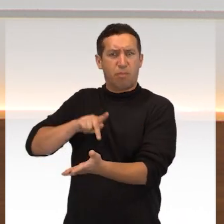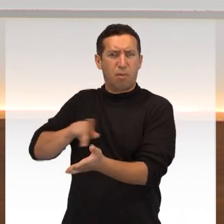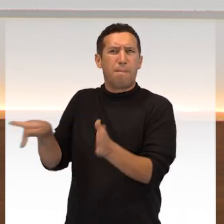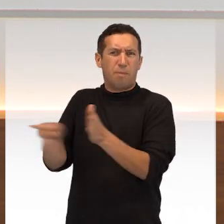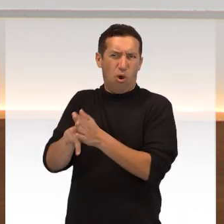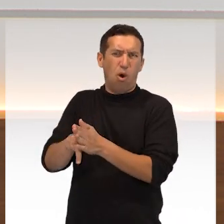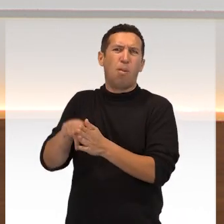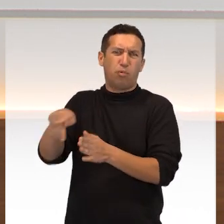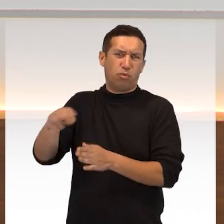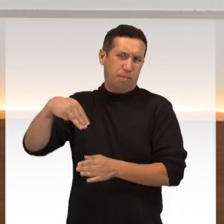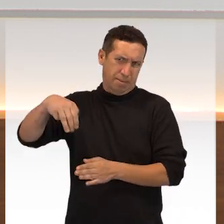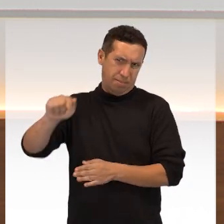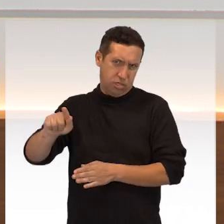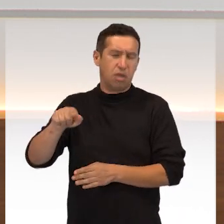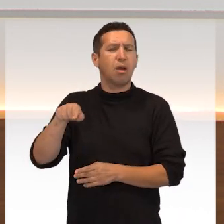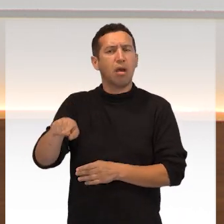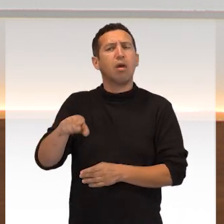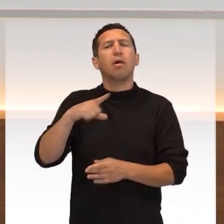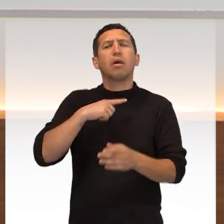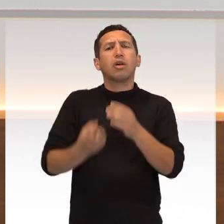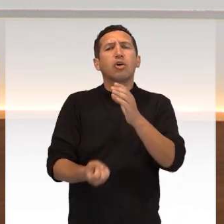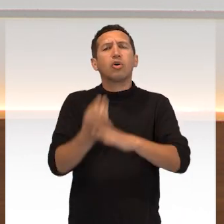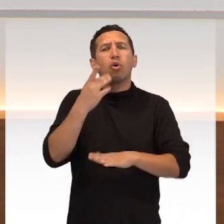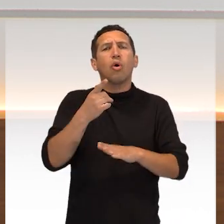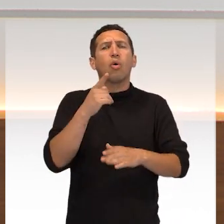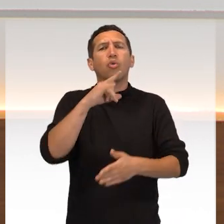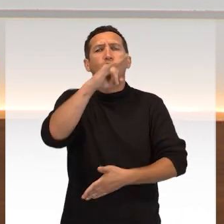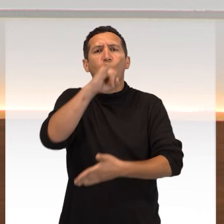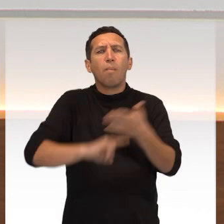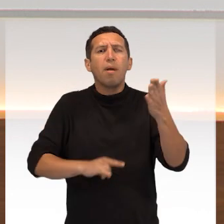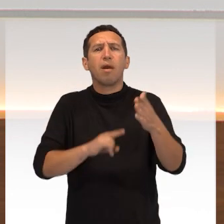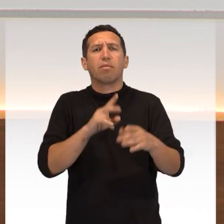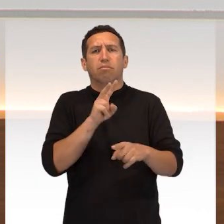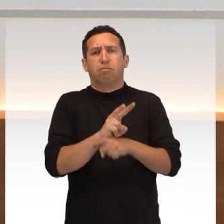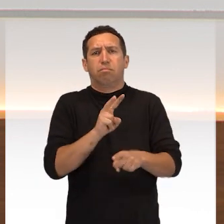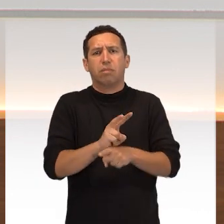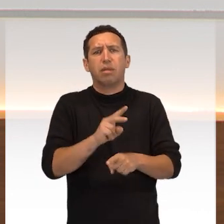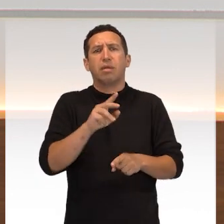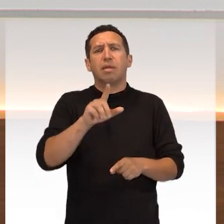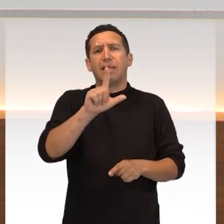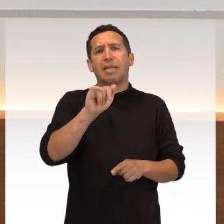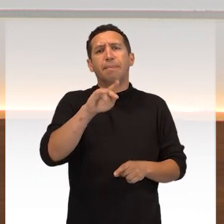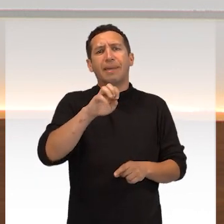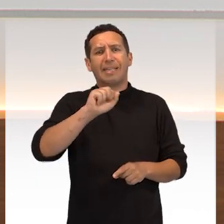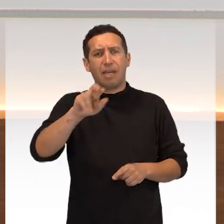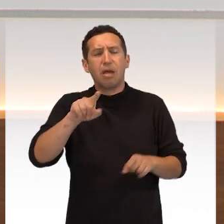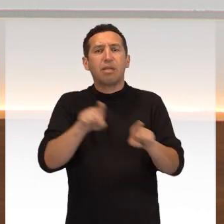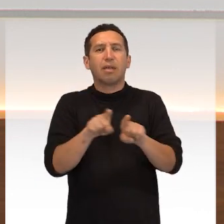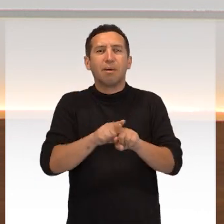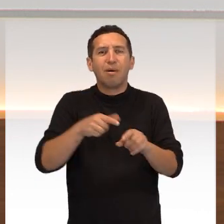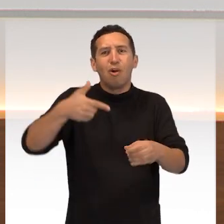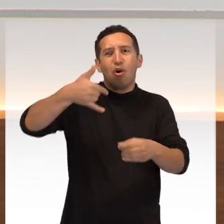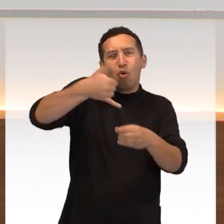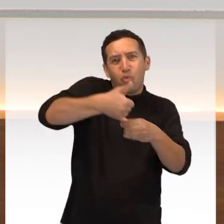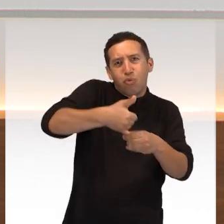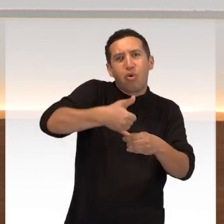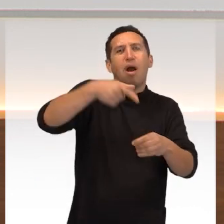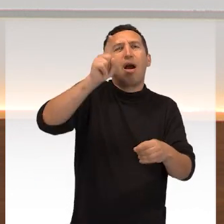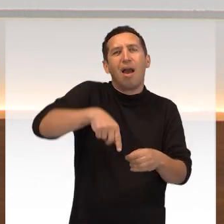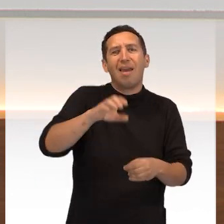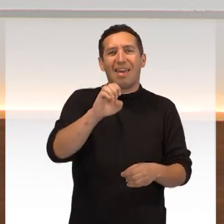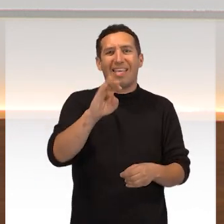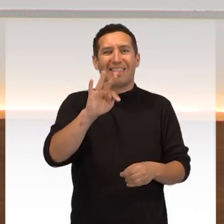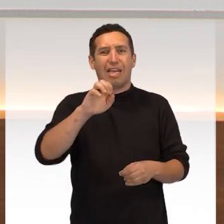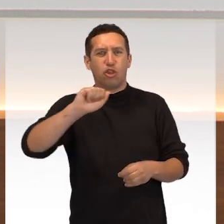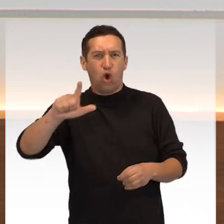do Ministério Público Estadual resultou em uma liminar que torna ilegal a revenda varejista de gasolina e etanol